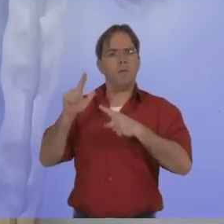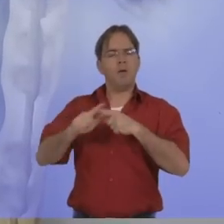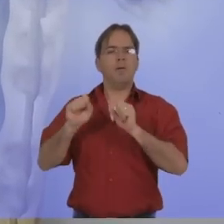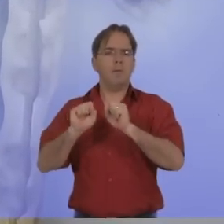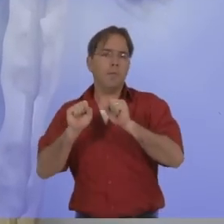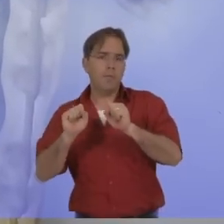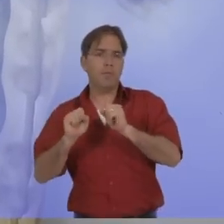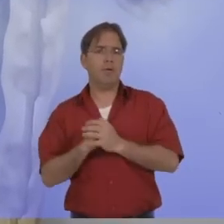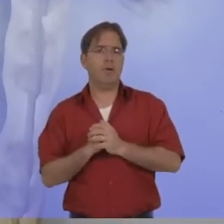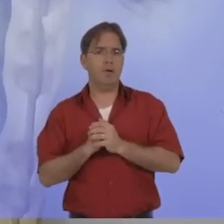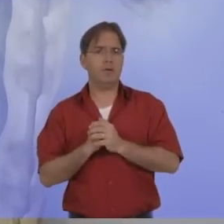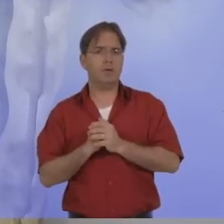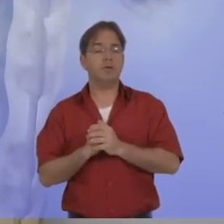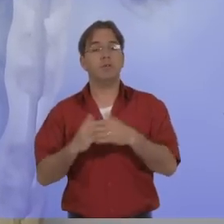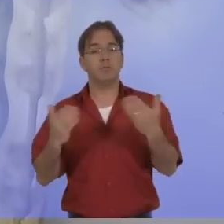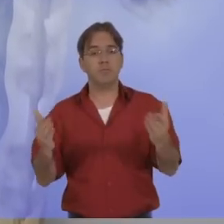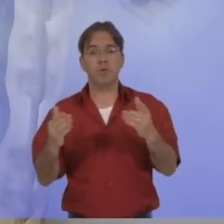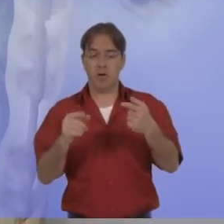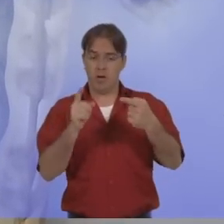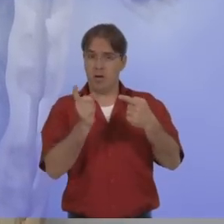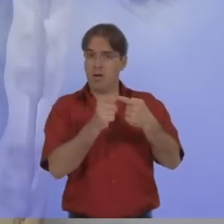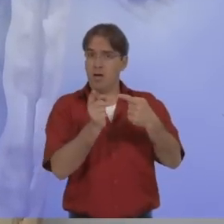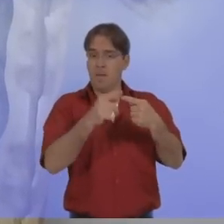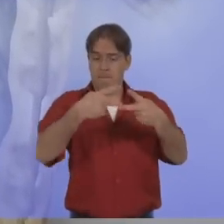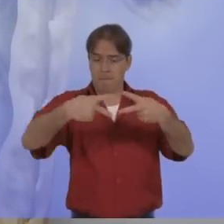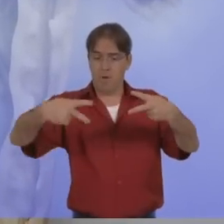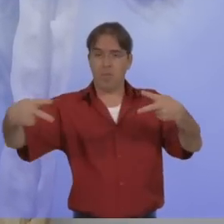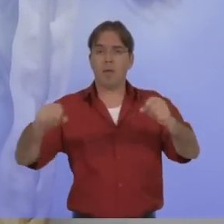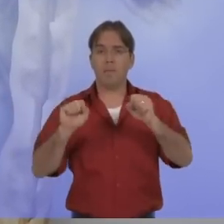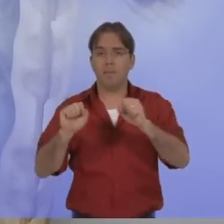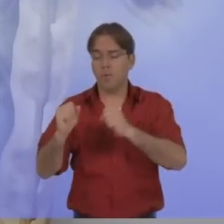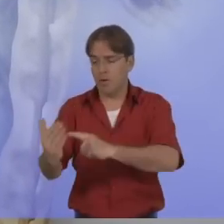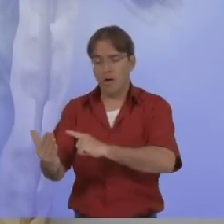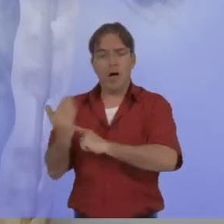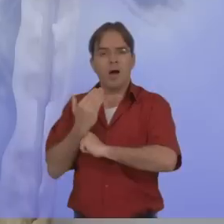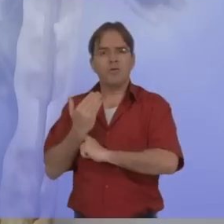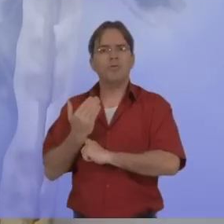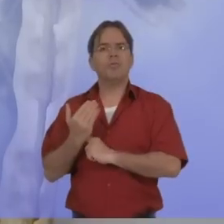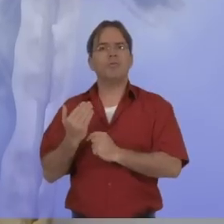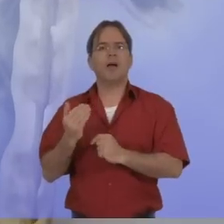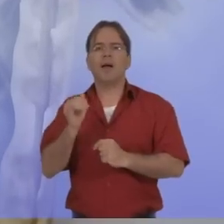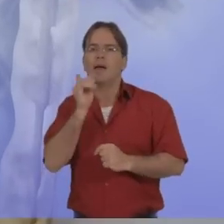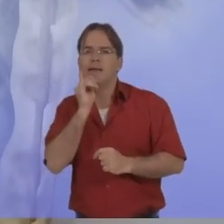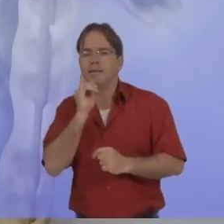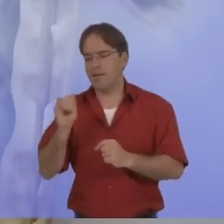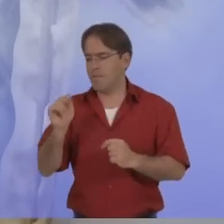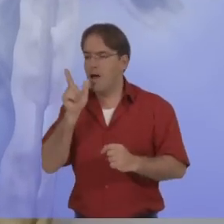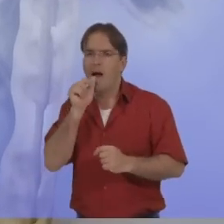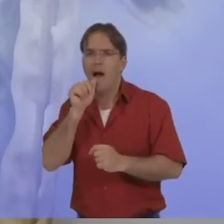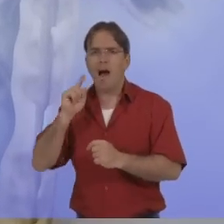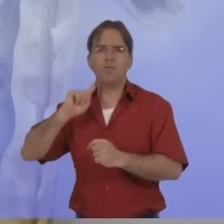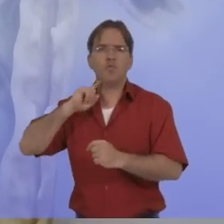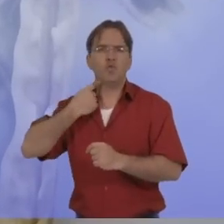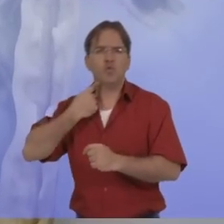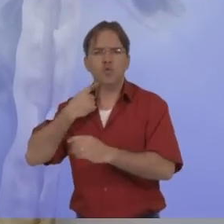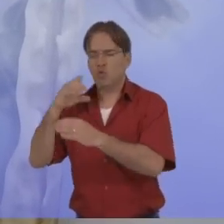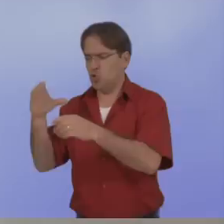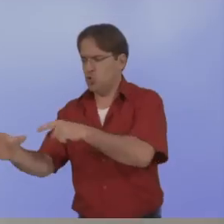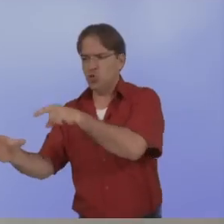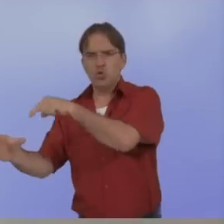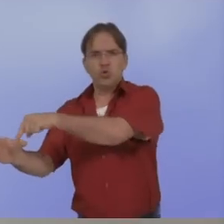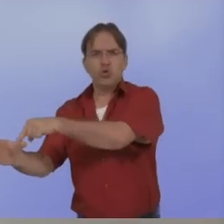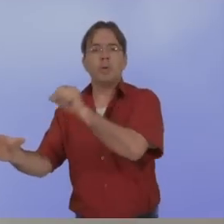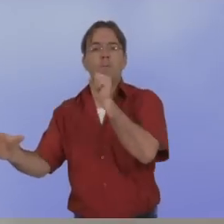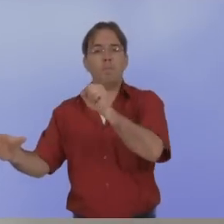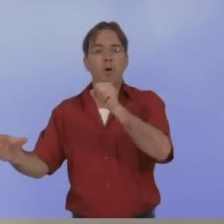em nós humanos. Então, essa proteína, ela é extremamente eficiente em remover a contaminação